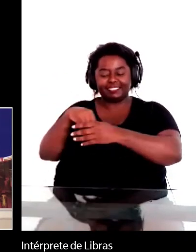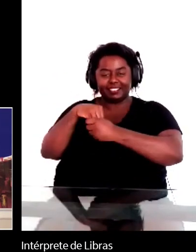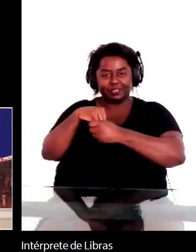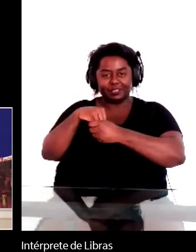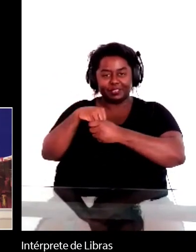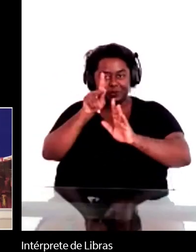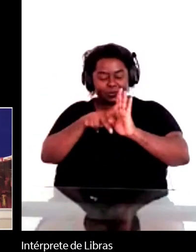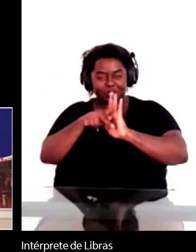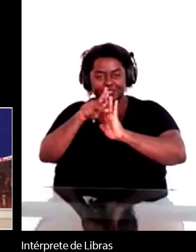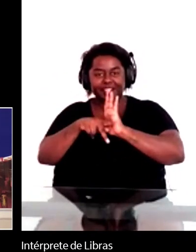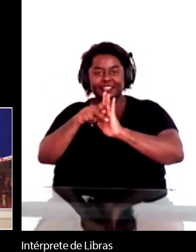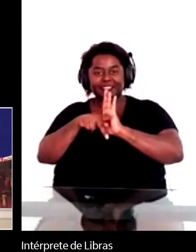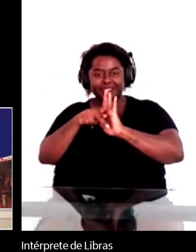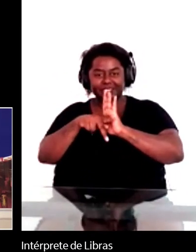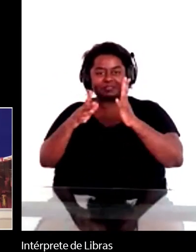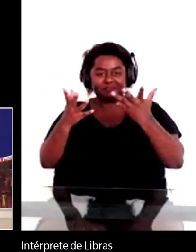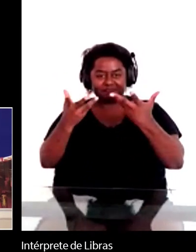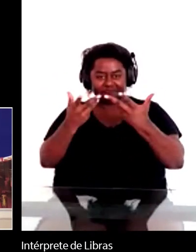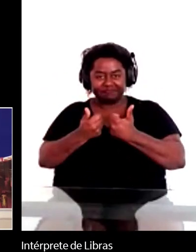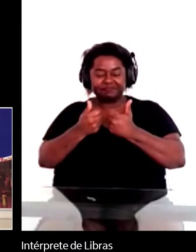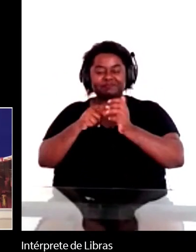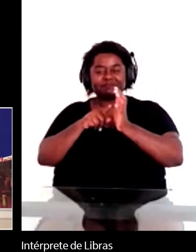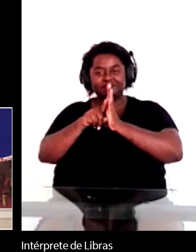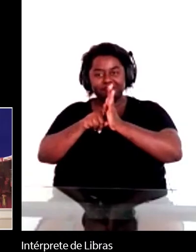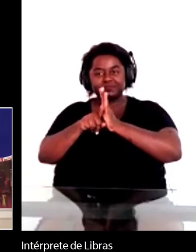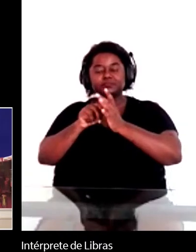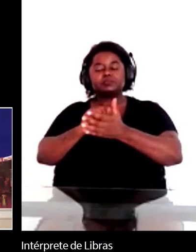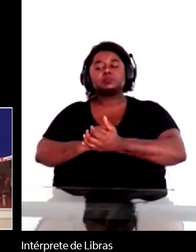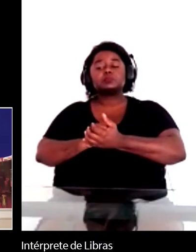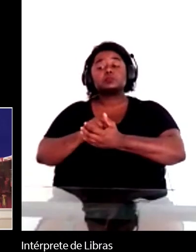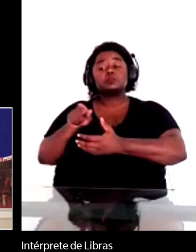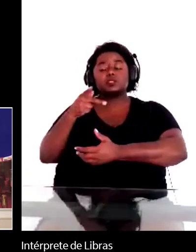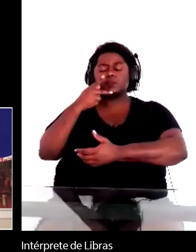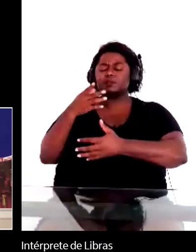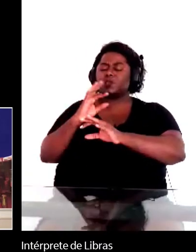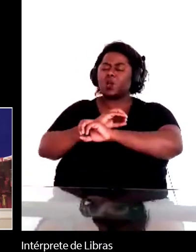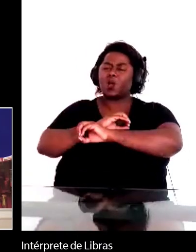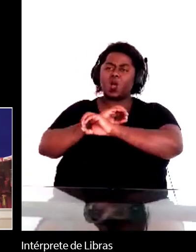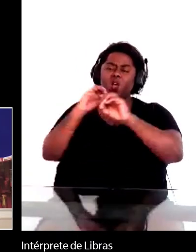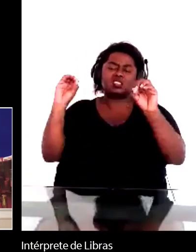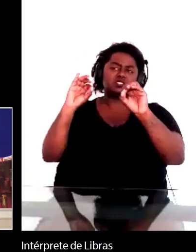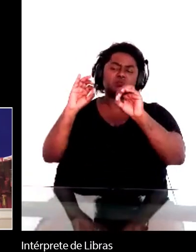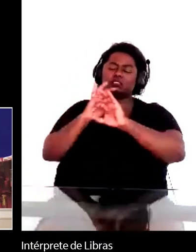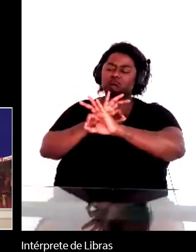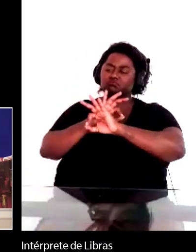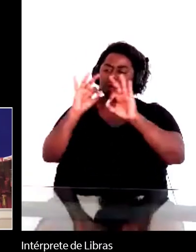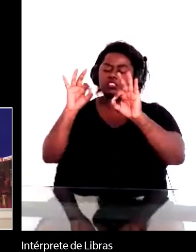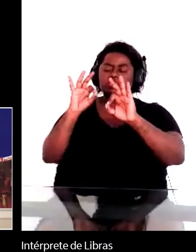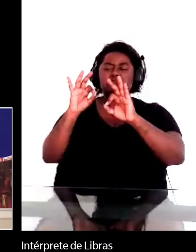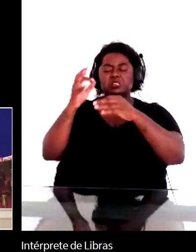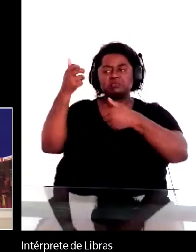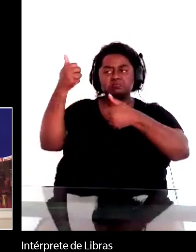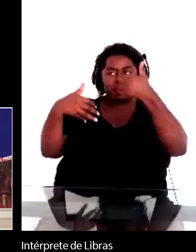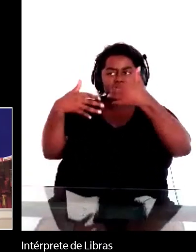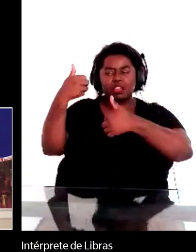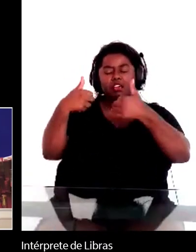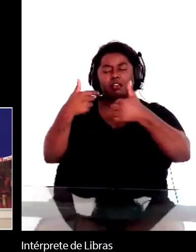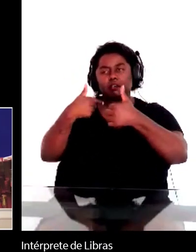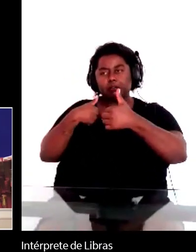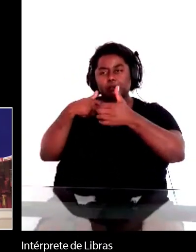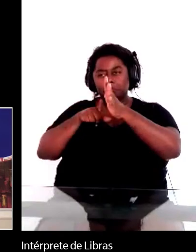Então diz a Victoria Saramago. Ótimas intervenções. Seguindo a fala da Ana Cláudia, pergunta aos dois